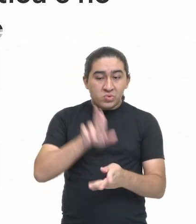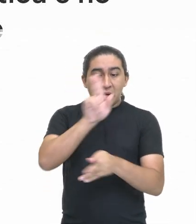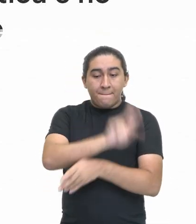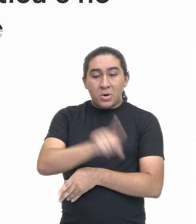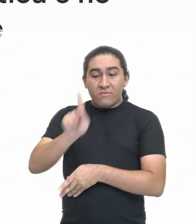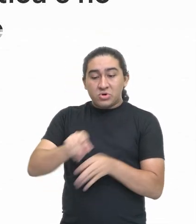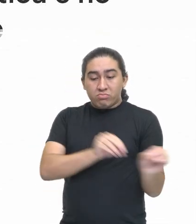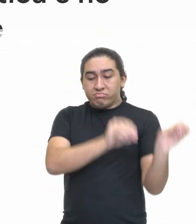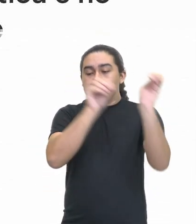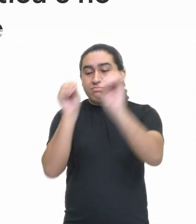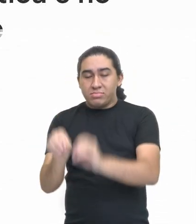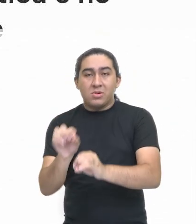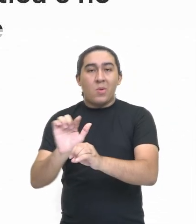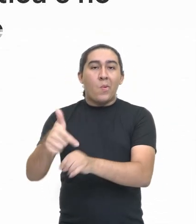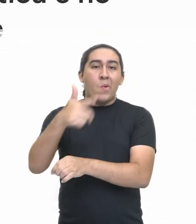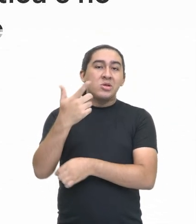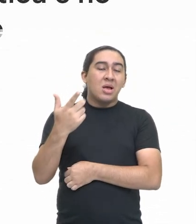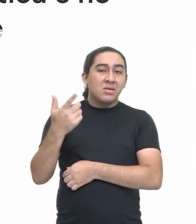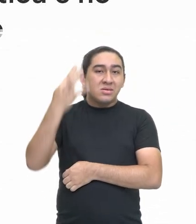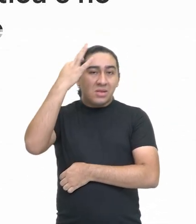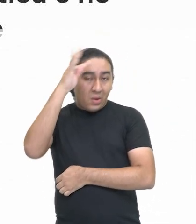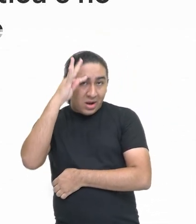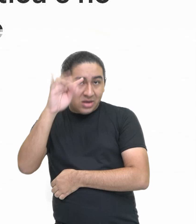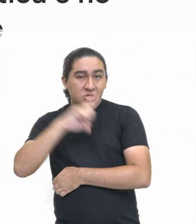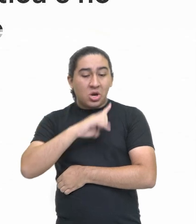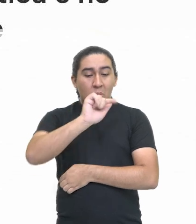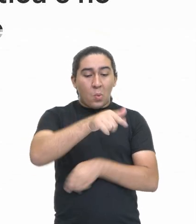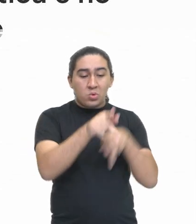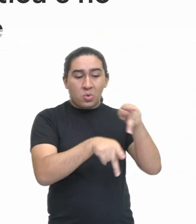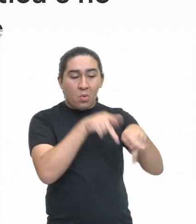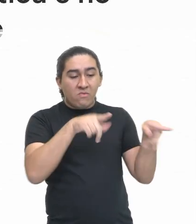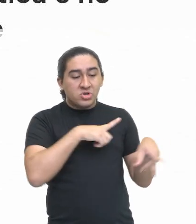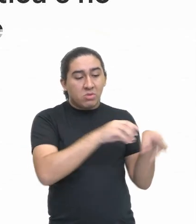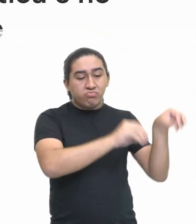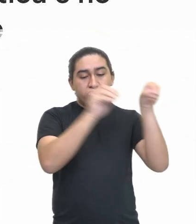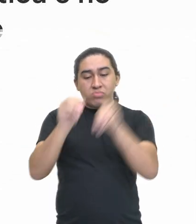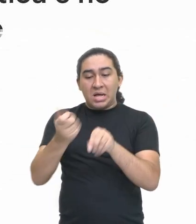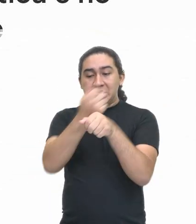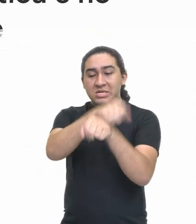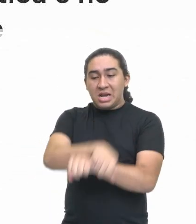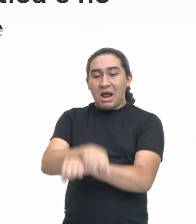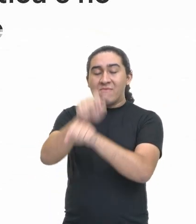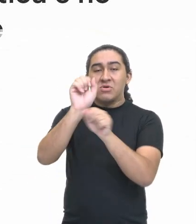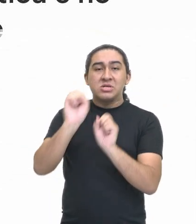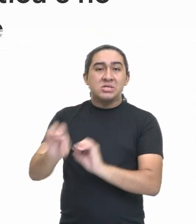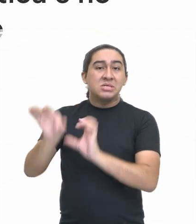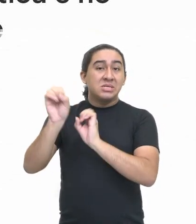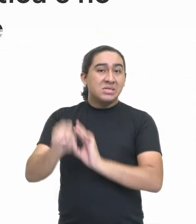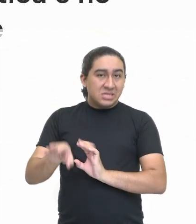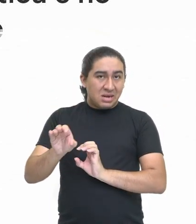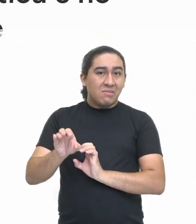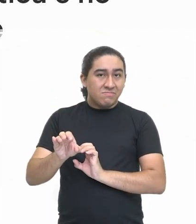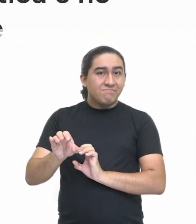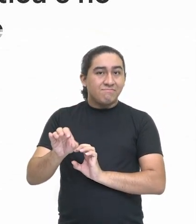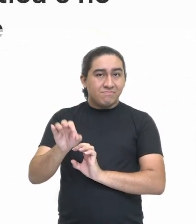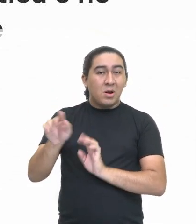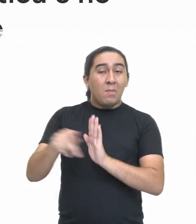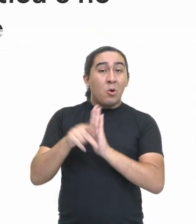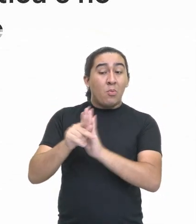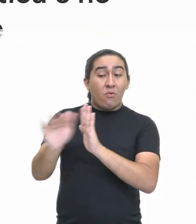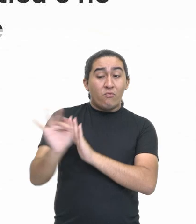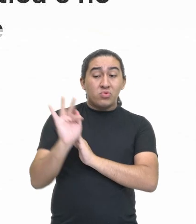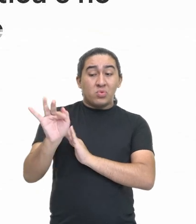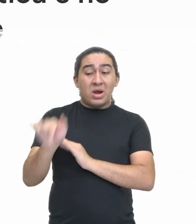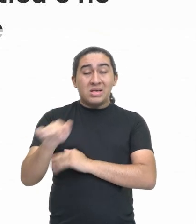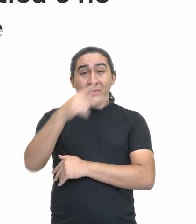grandes pensadores de outros povos que eram aprisionados e trazidos como escravizados eram utilizados como tutores desses futuros